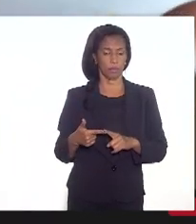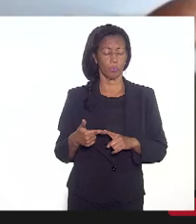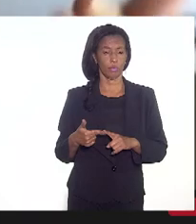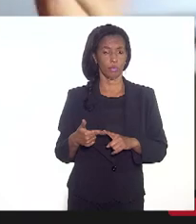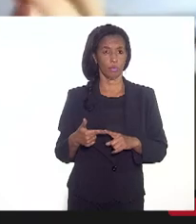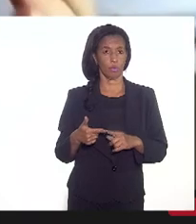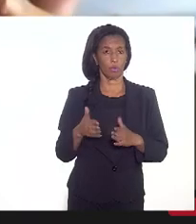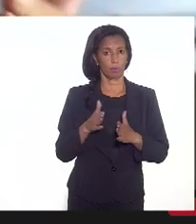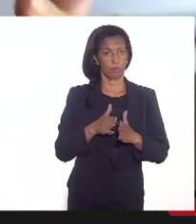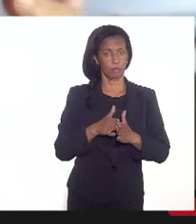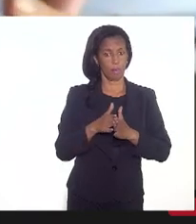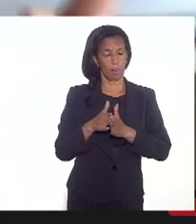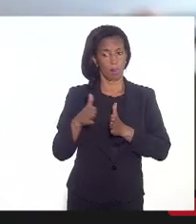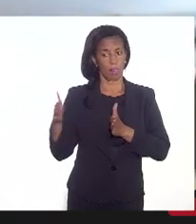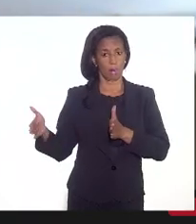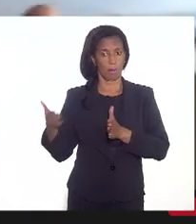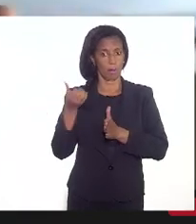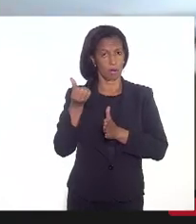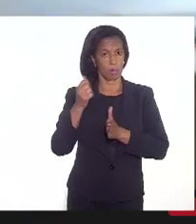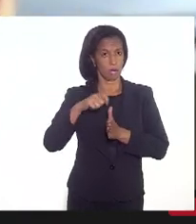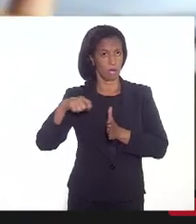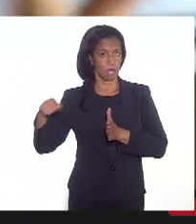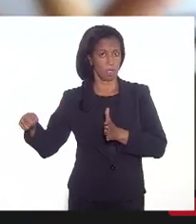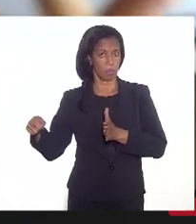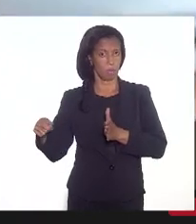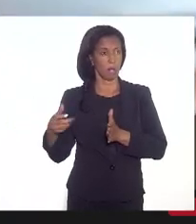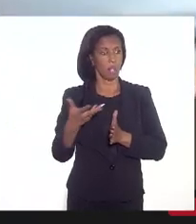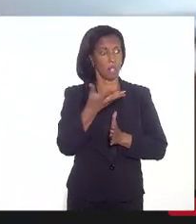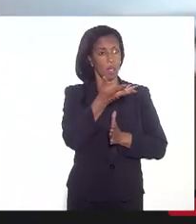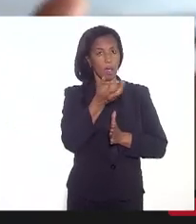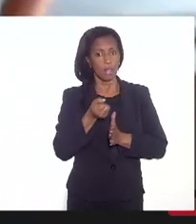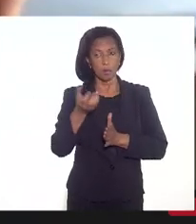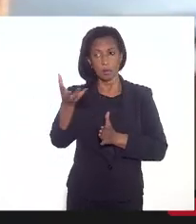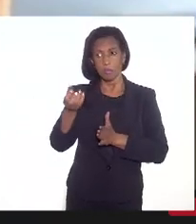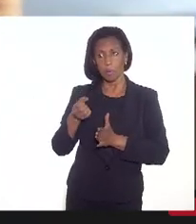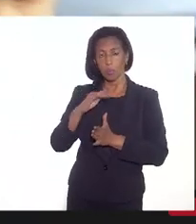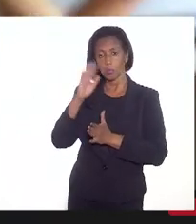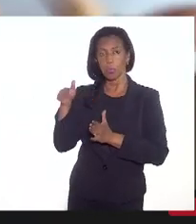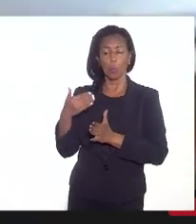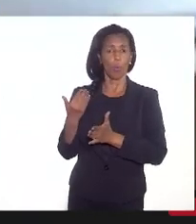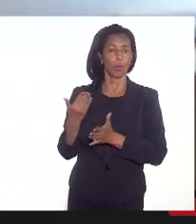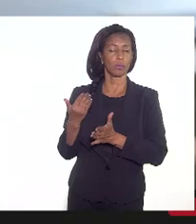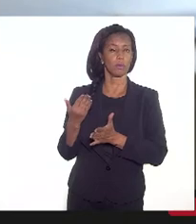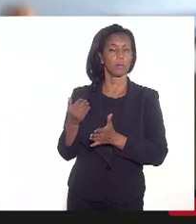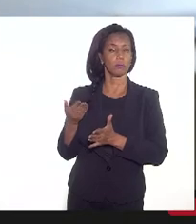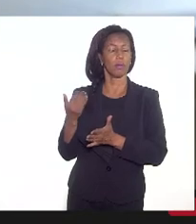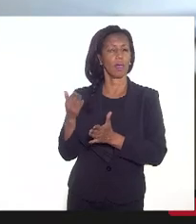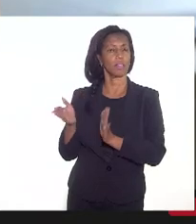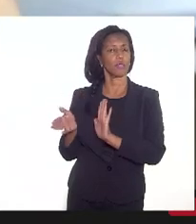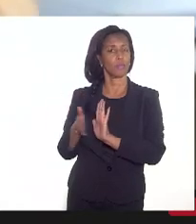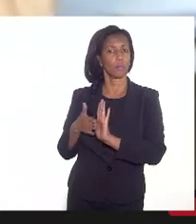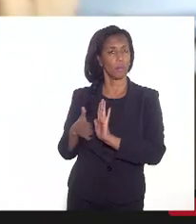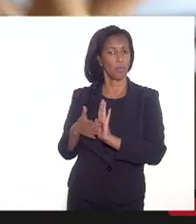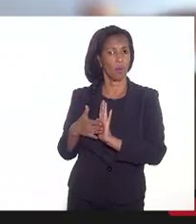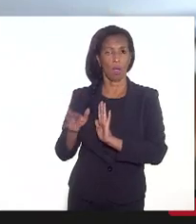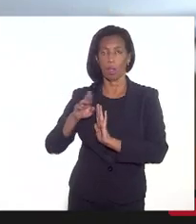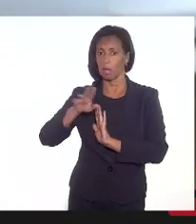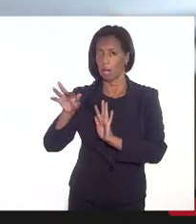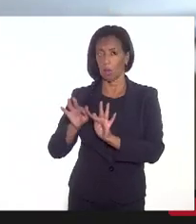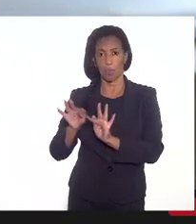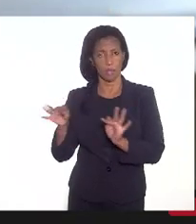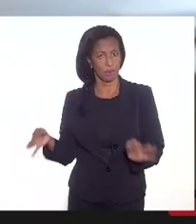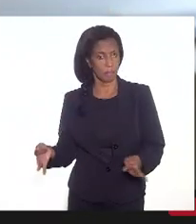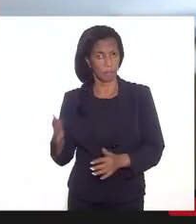semestre que receber todas essas propostas que não são simples, não são fáceis de